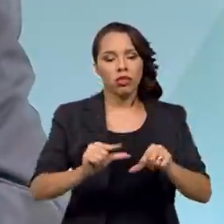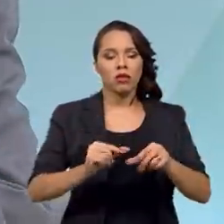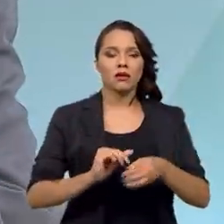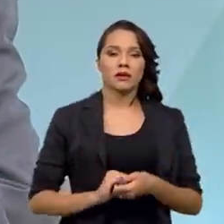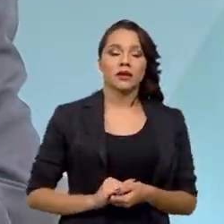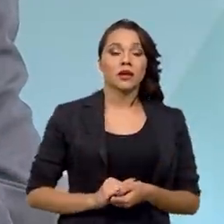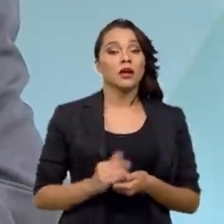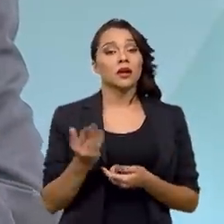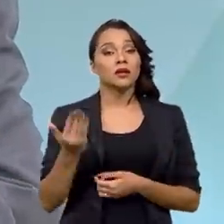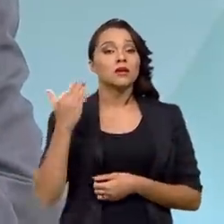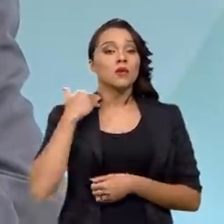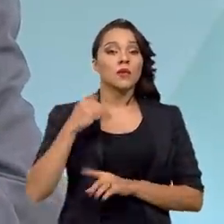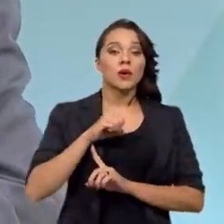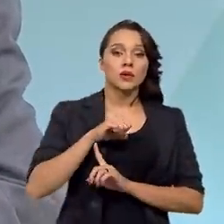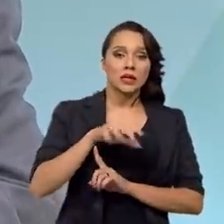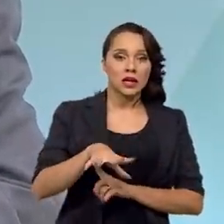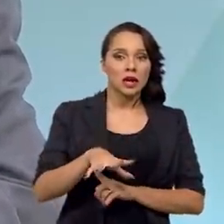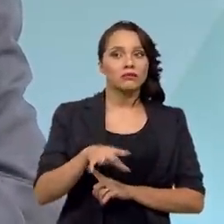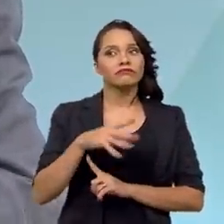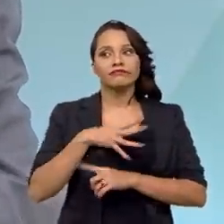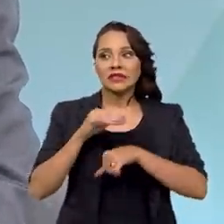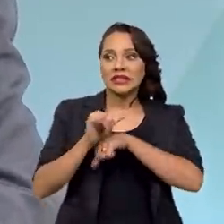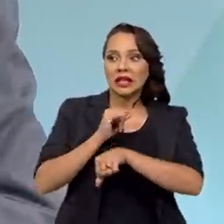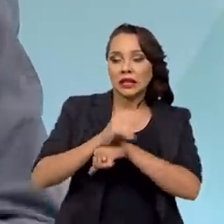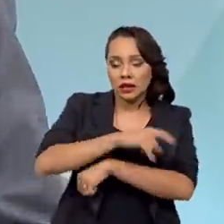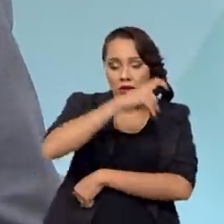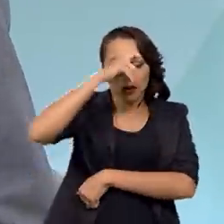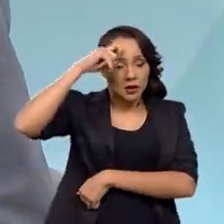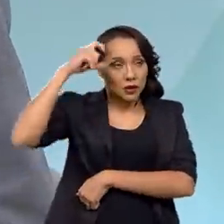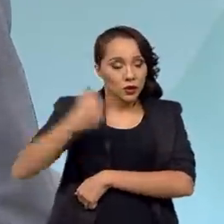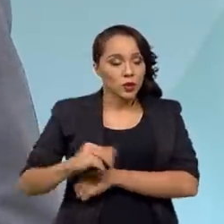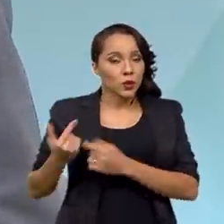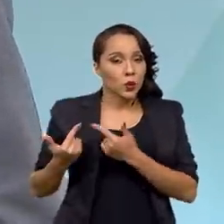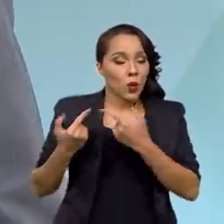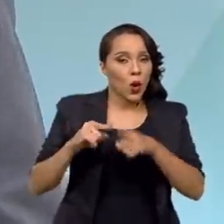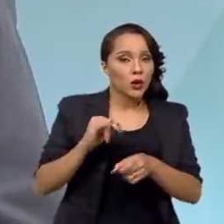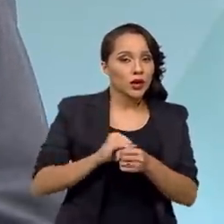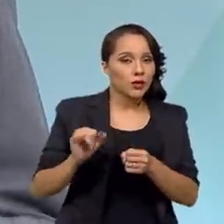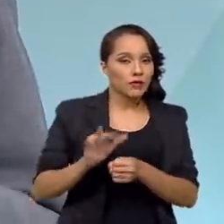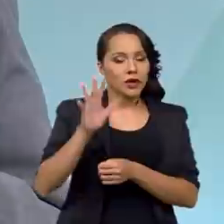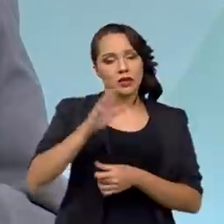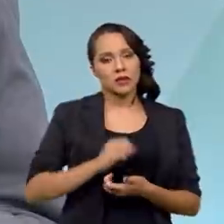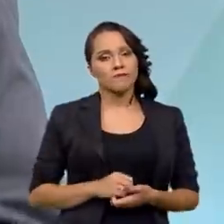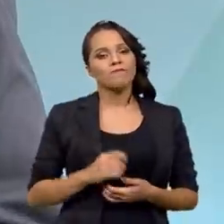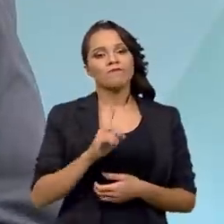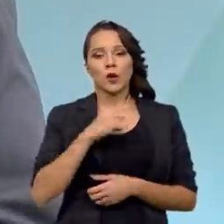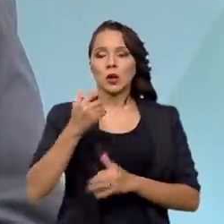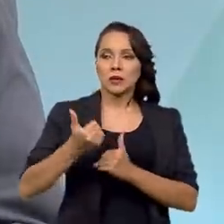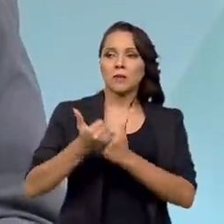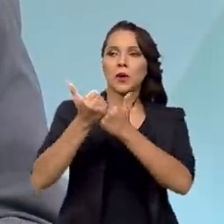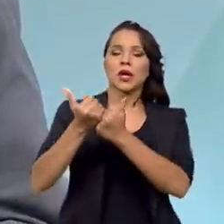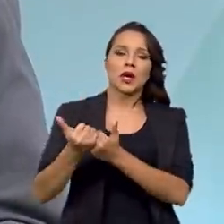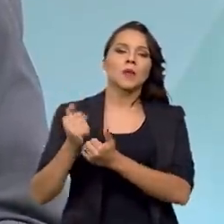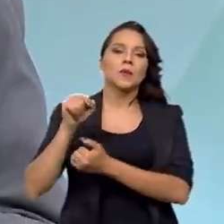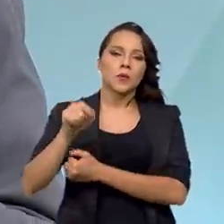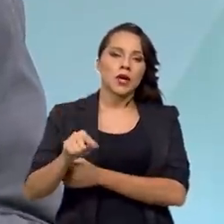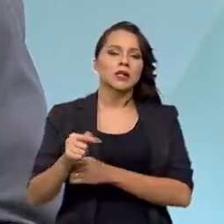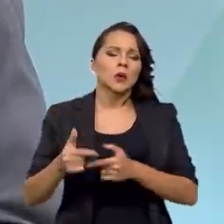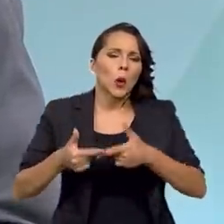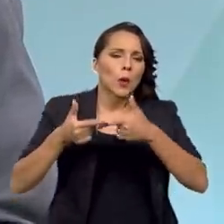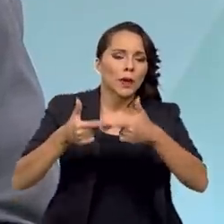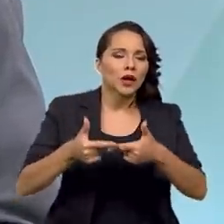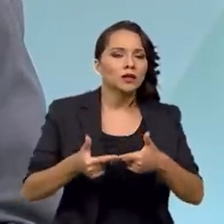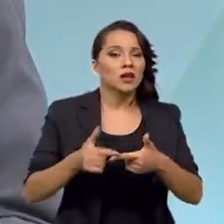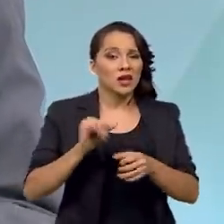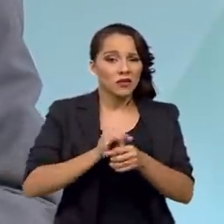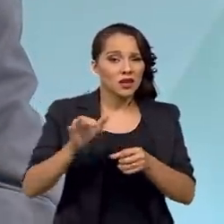isso, o nosso Banco Central está agindo duramente no combate à inflação. E nós apoiamos esse combate, porque a inflação é o grande